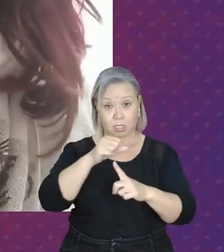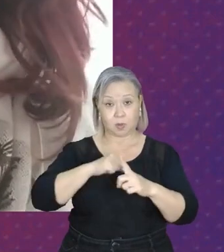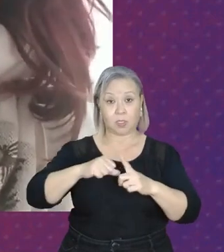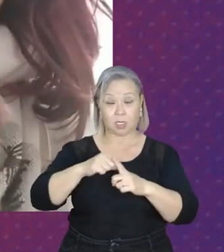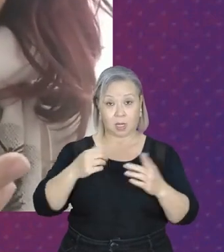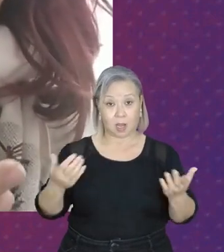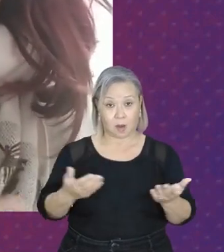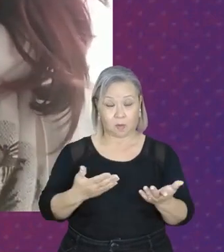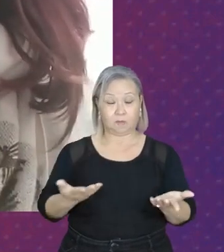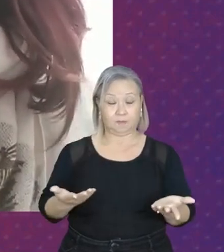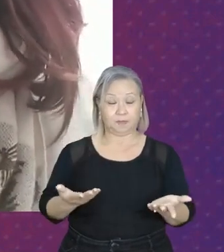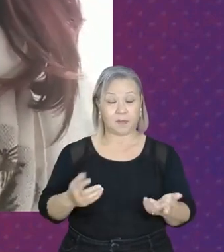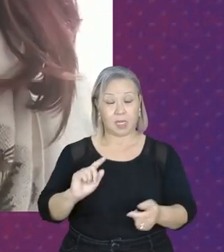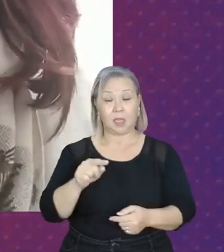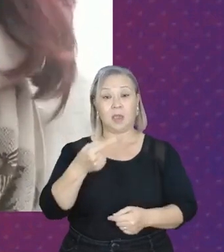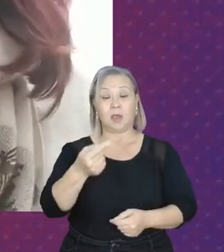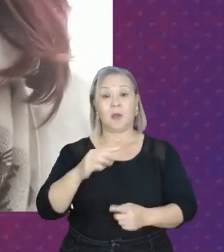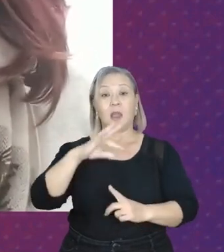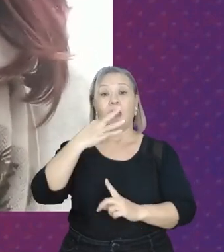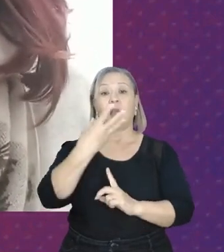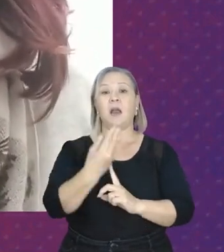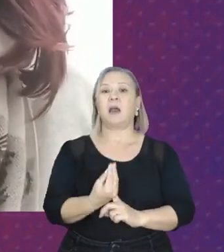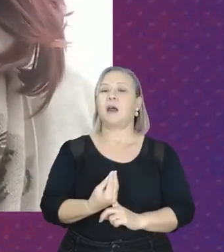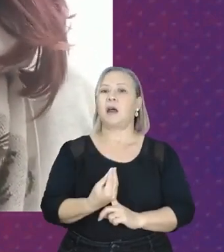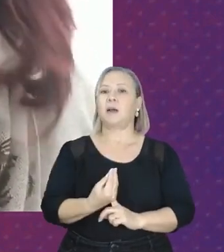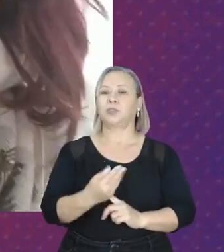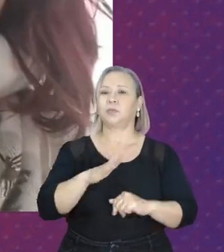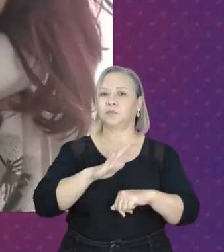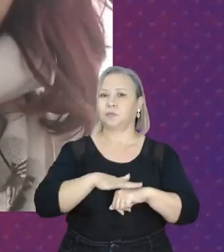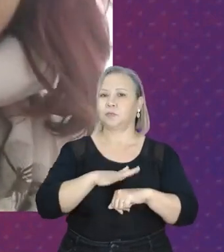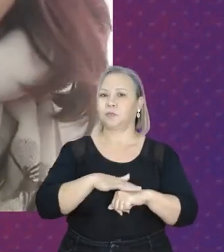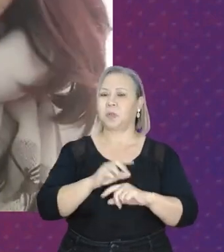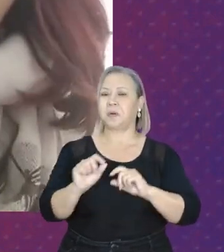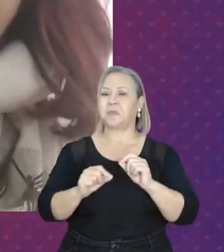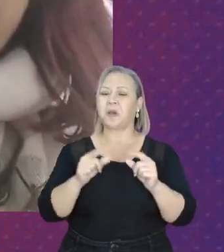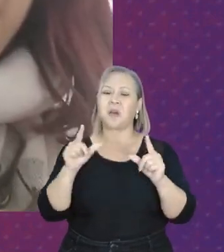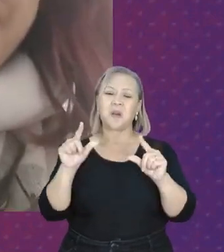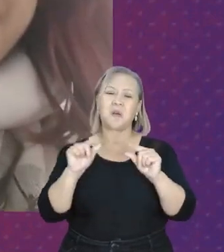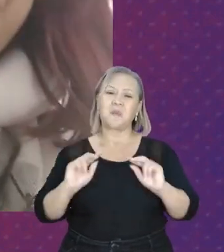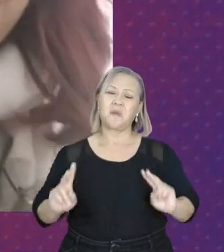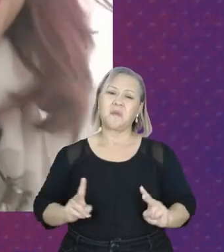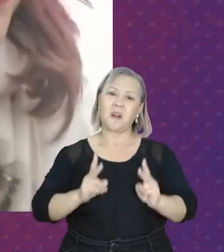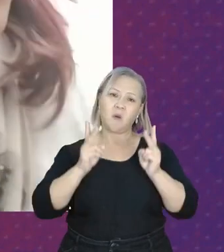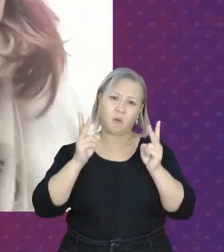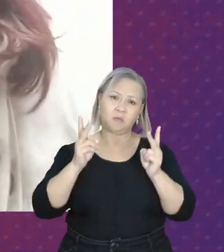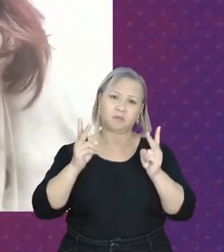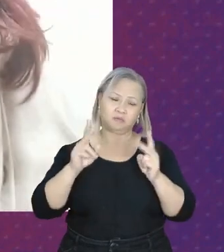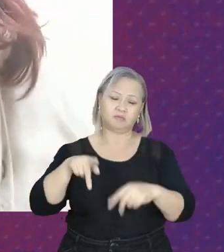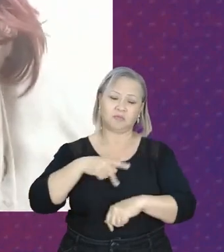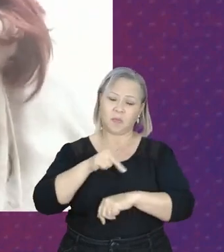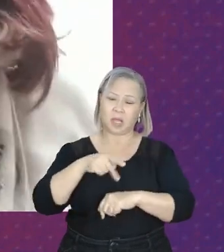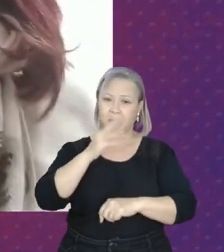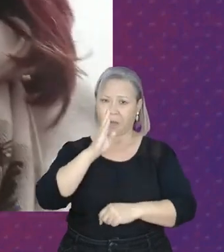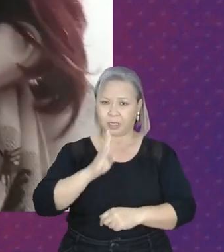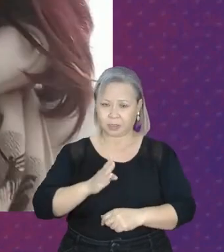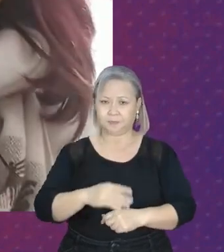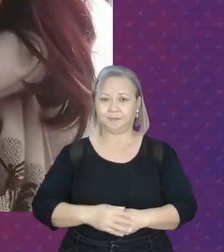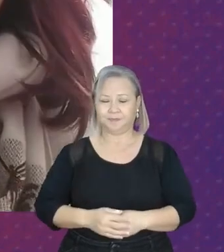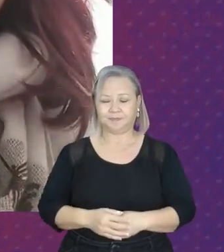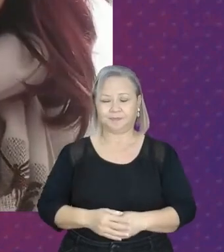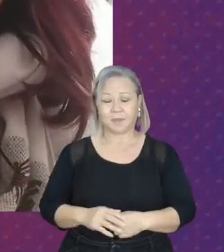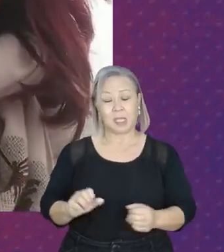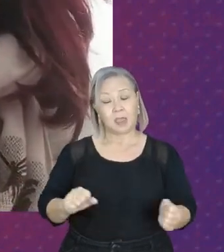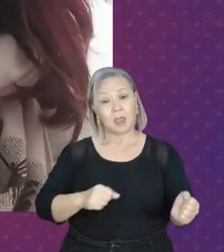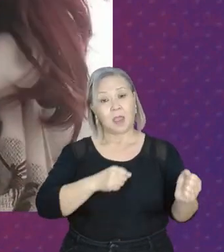Além do que, a arte em si é pouco valorizada no nosso país. Nós podemos